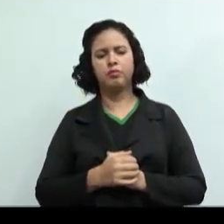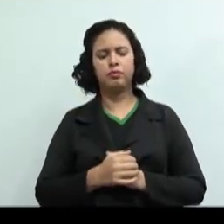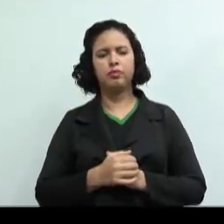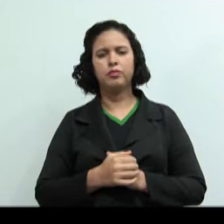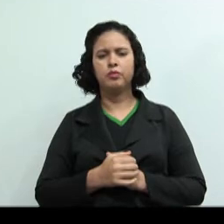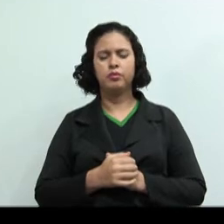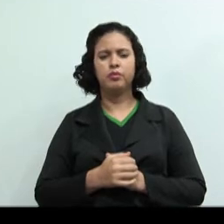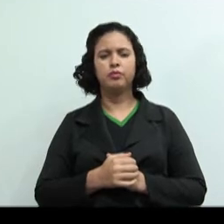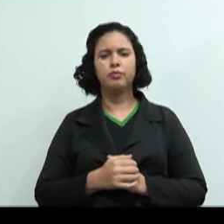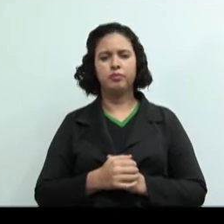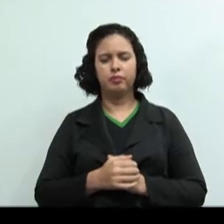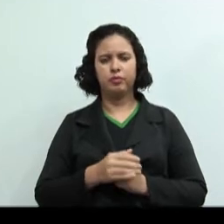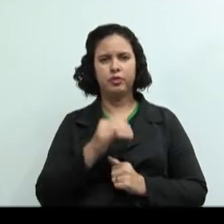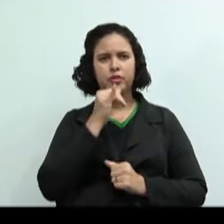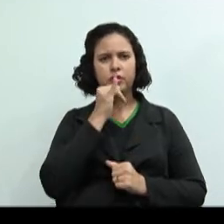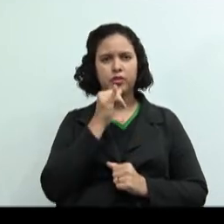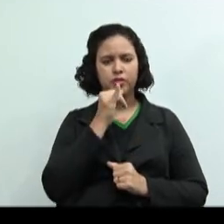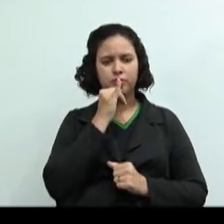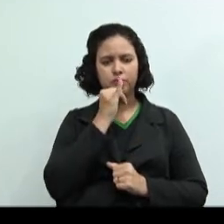embalagens.